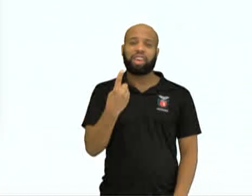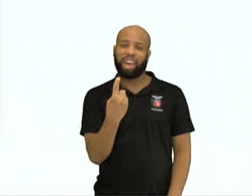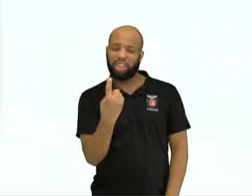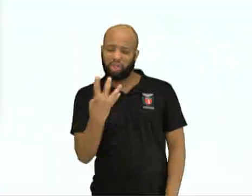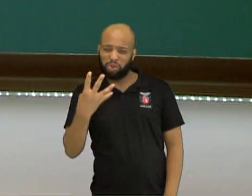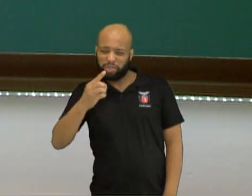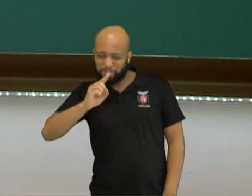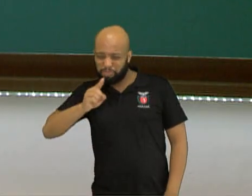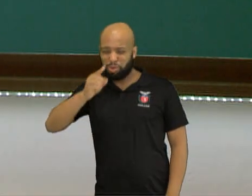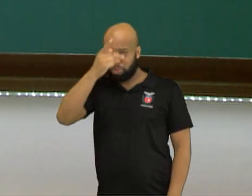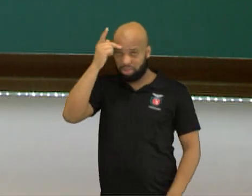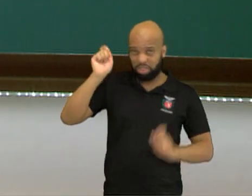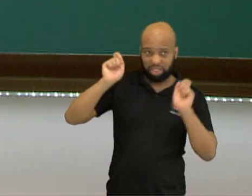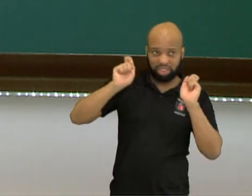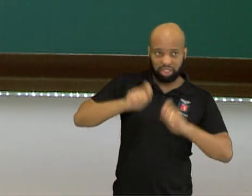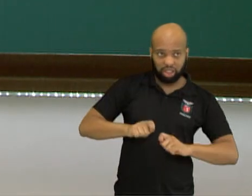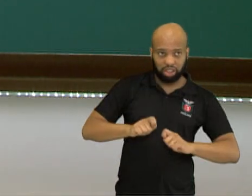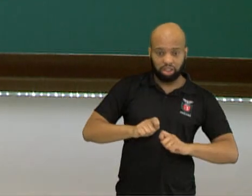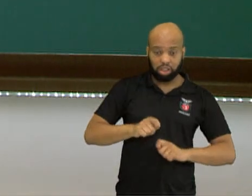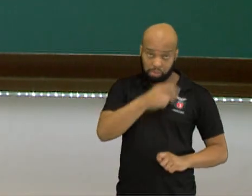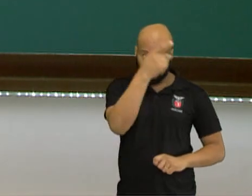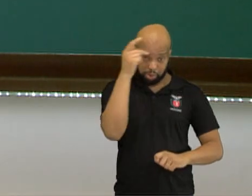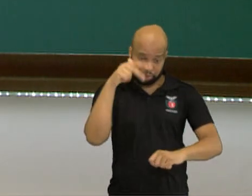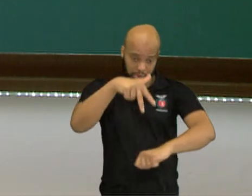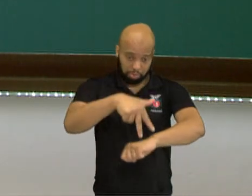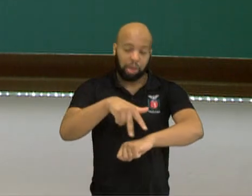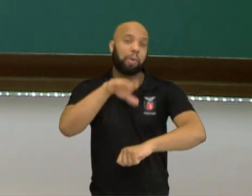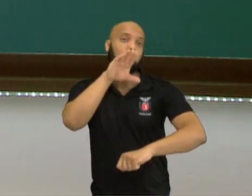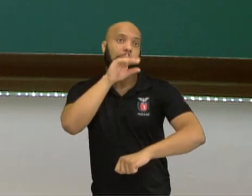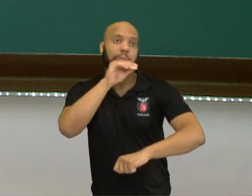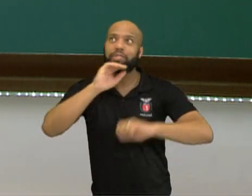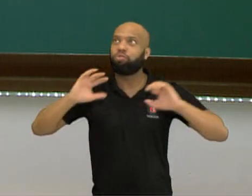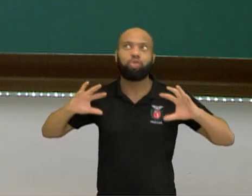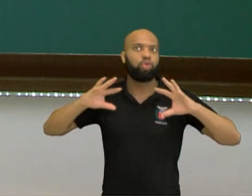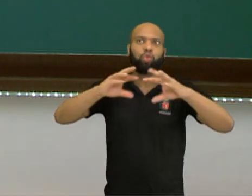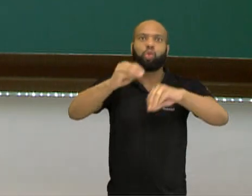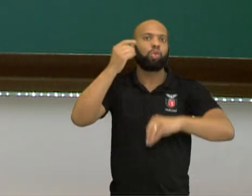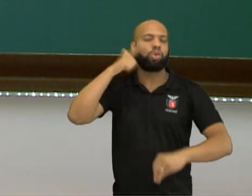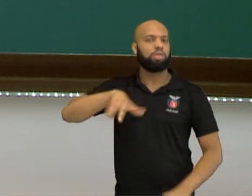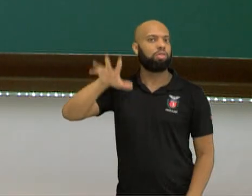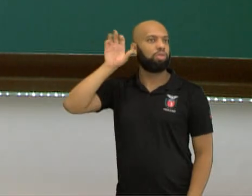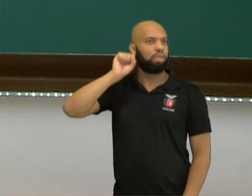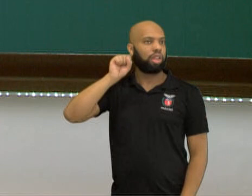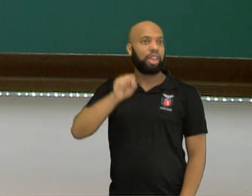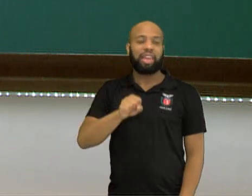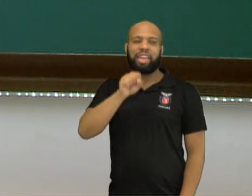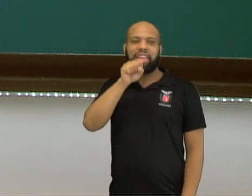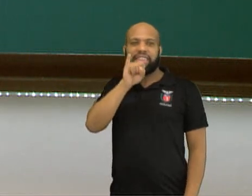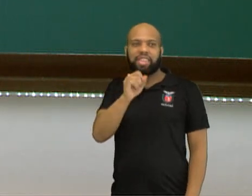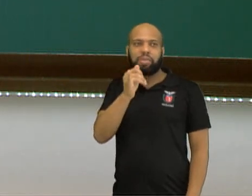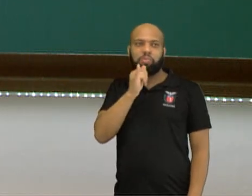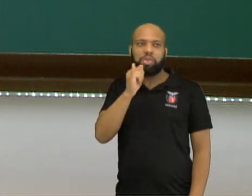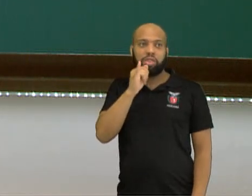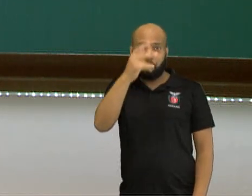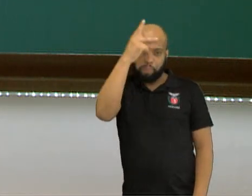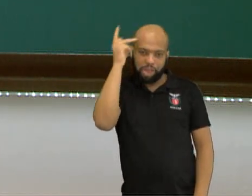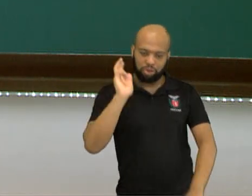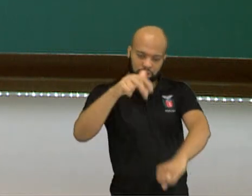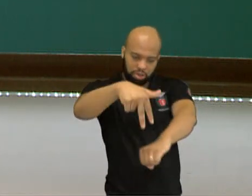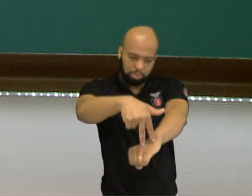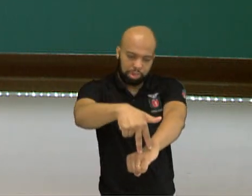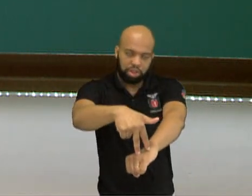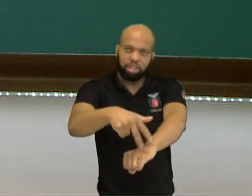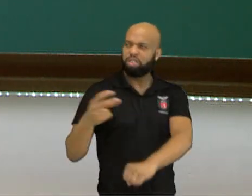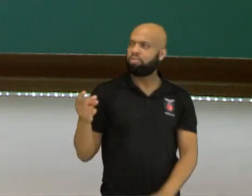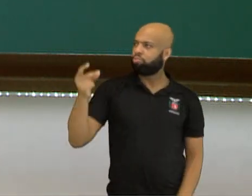acústica era impressionante. Um estalar de dedo de um ator poderia ser ouvido na